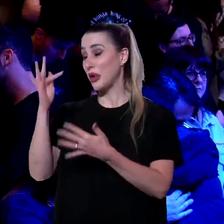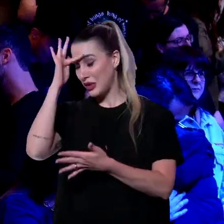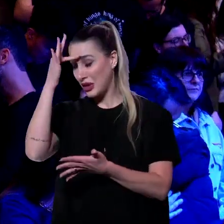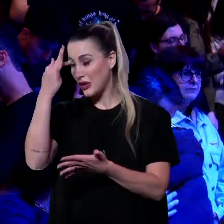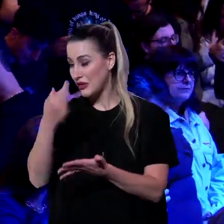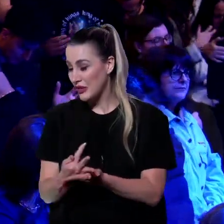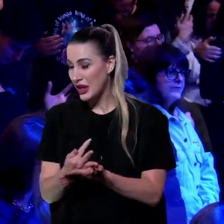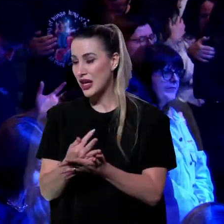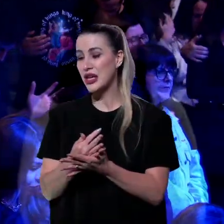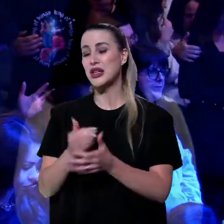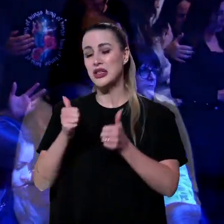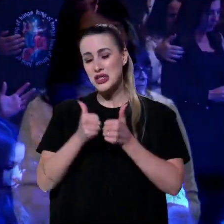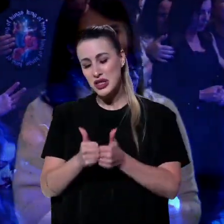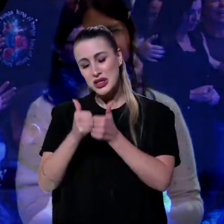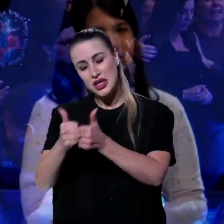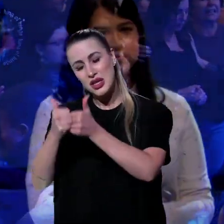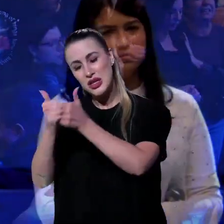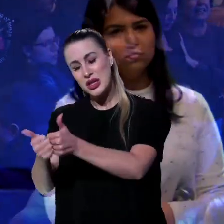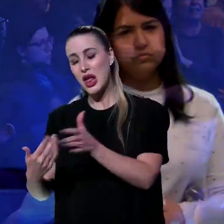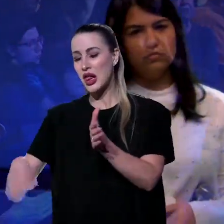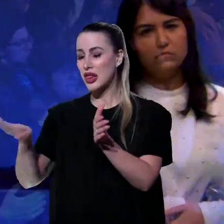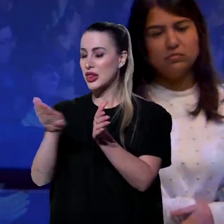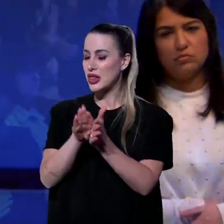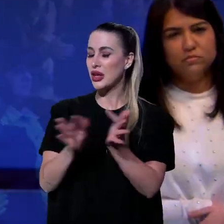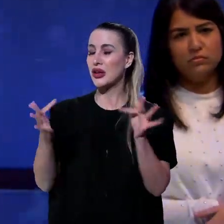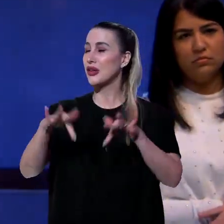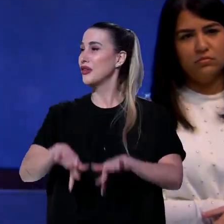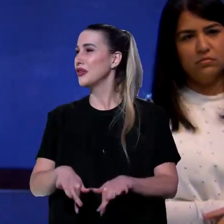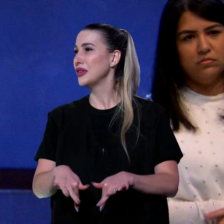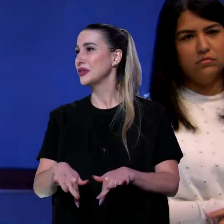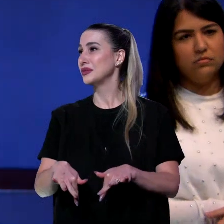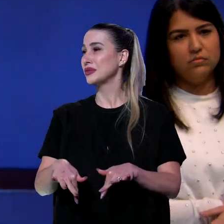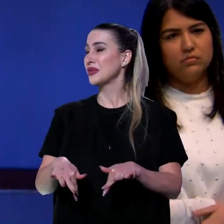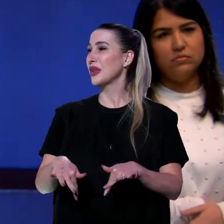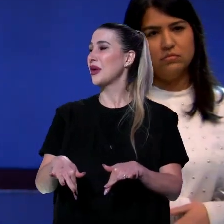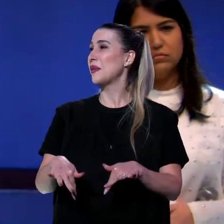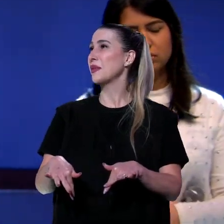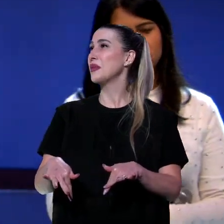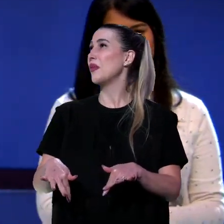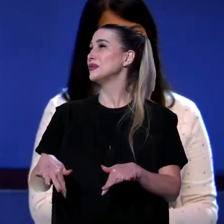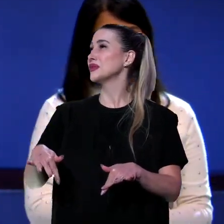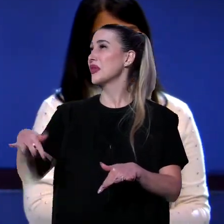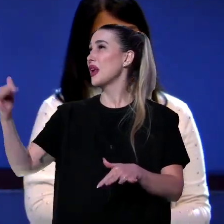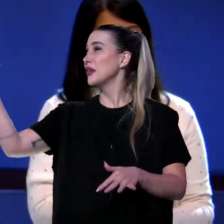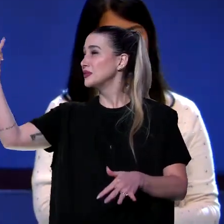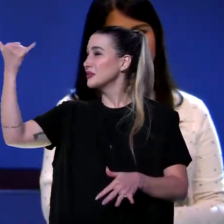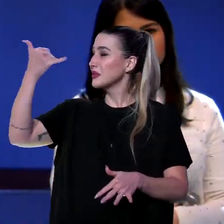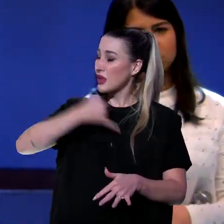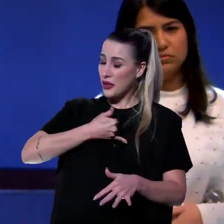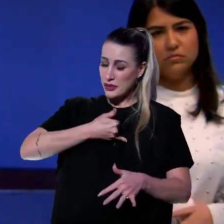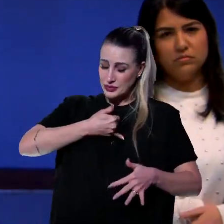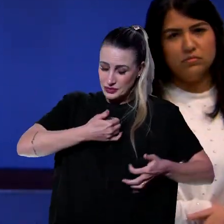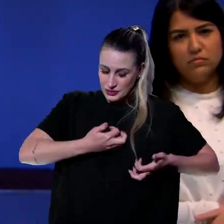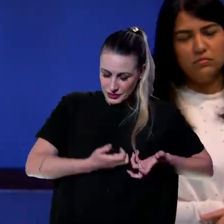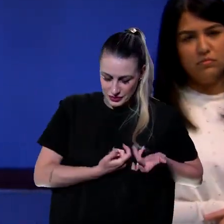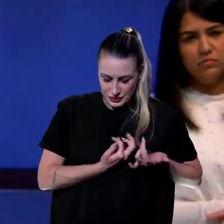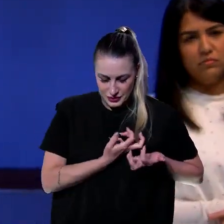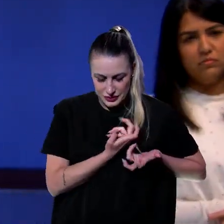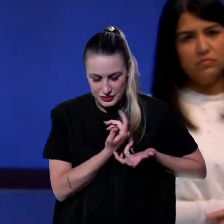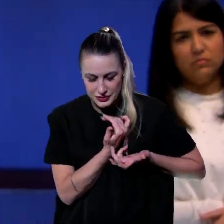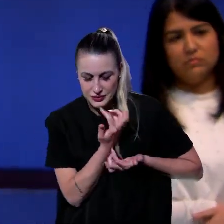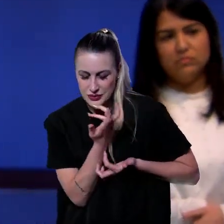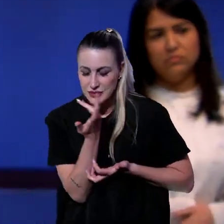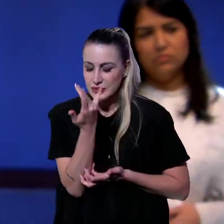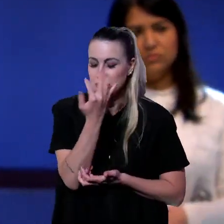mensagem não seja roubada dos corações deles. Pelo contrário. Que ela possa frutificar. Que ela possa enraizar nos